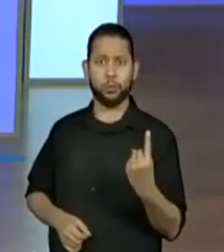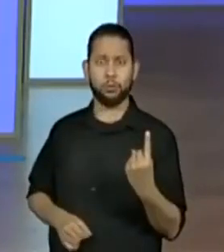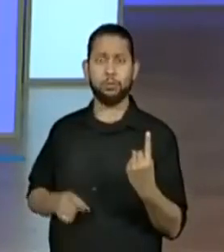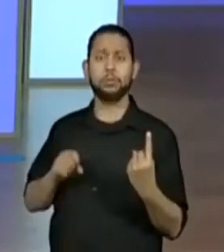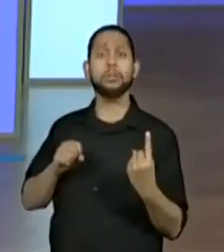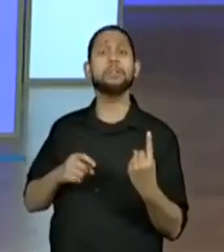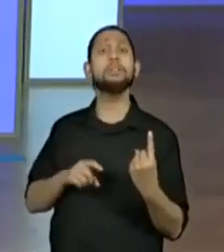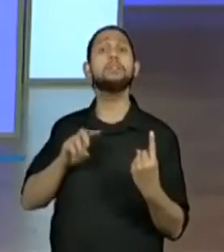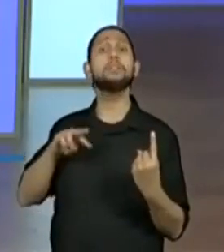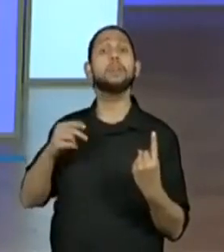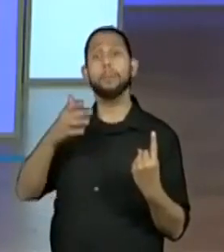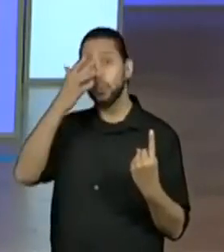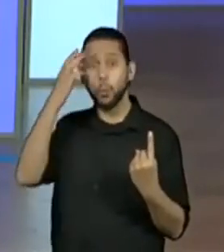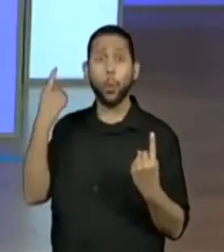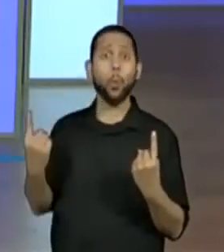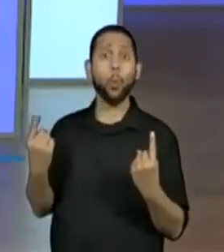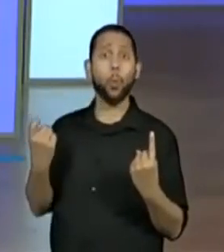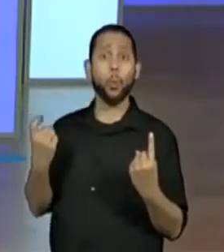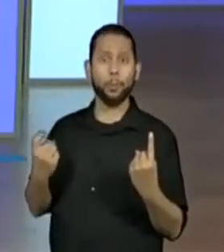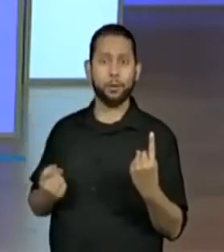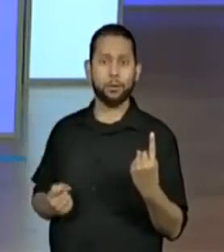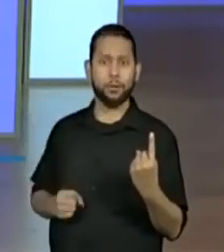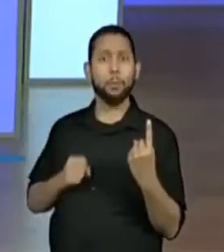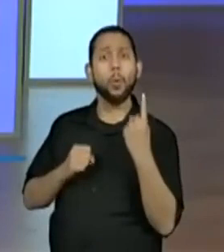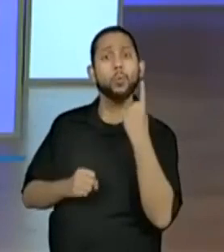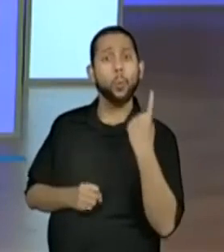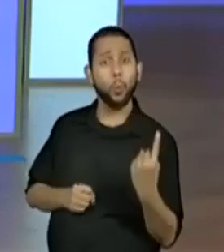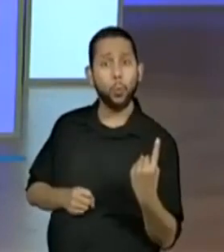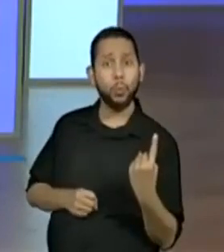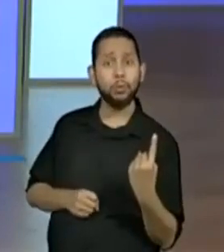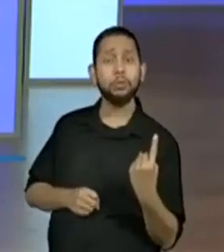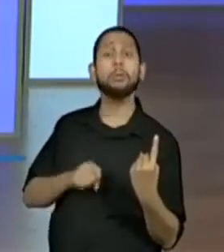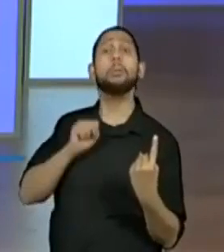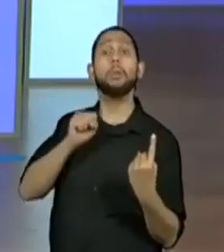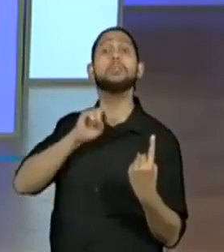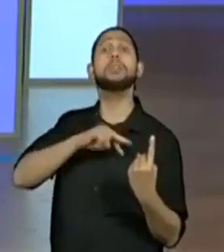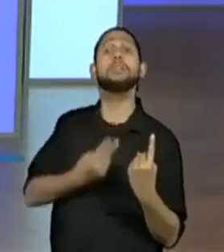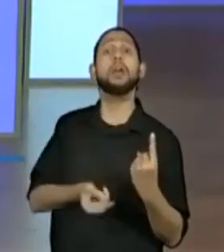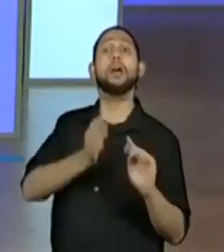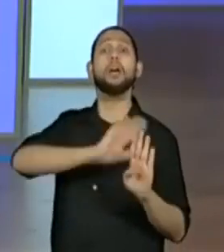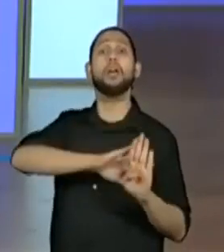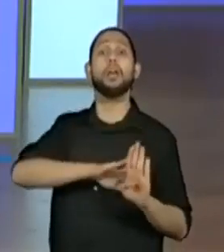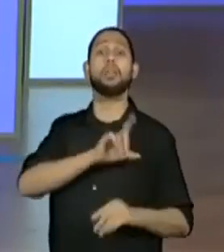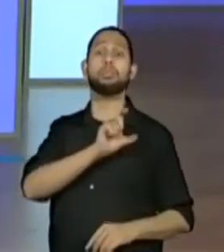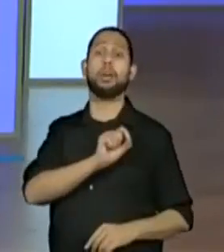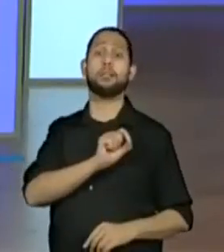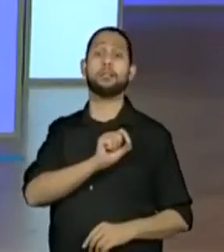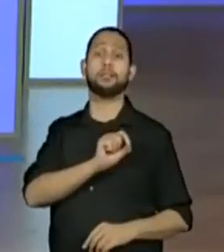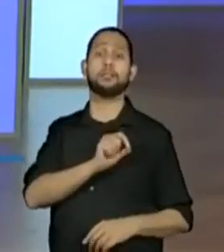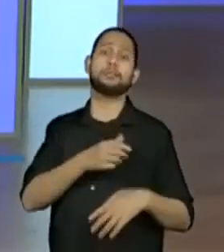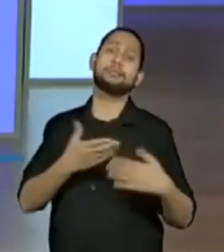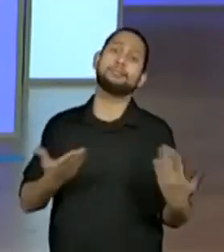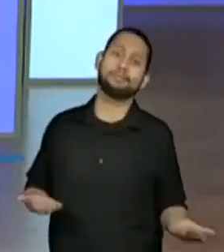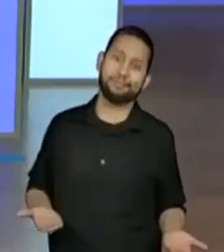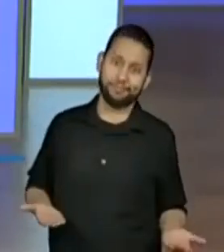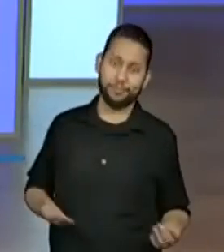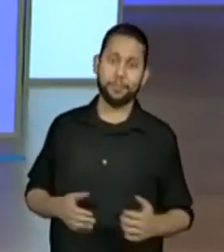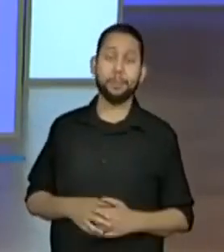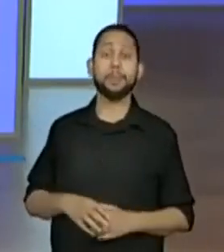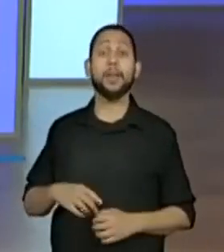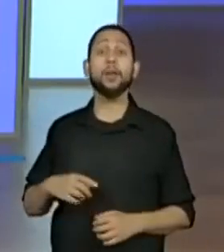unidade ou ele também pode significar uma dezena, dependendo da posição. Temos os números